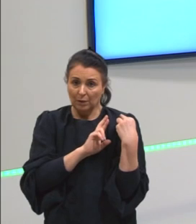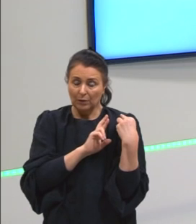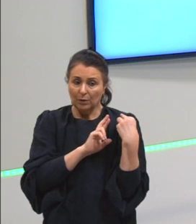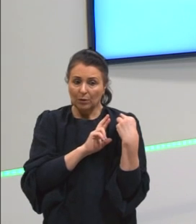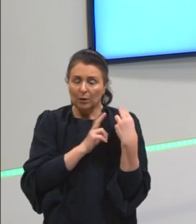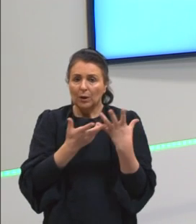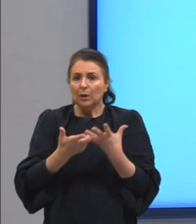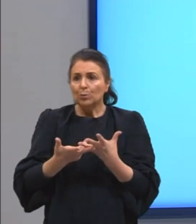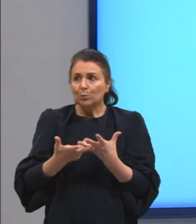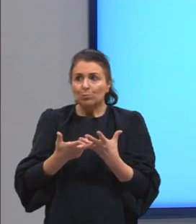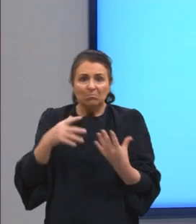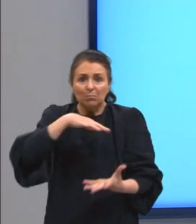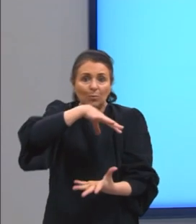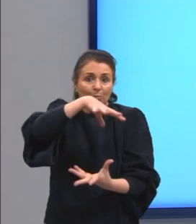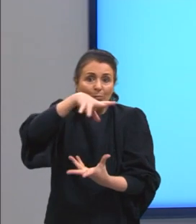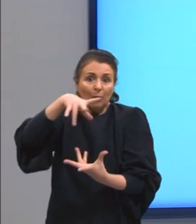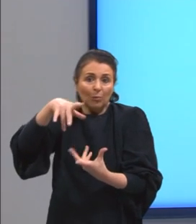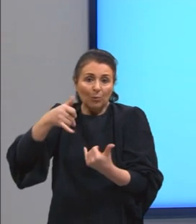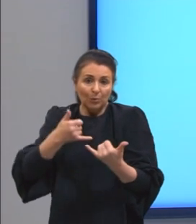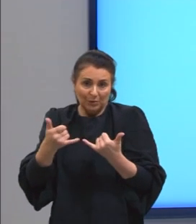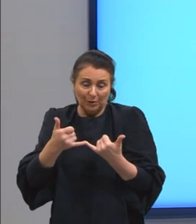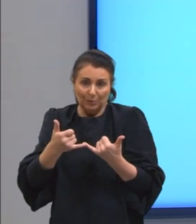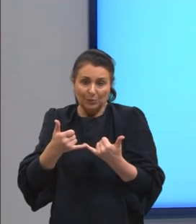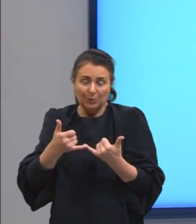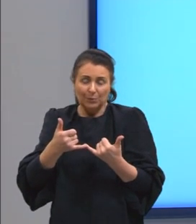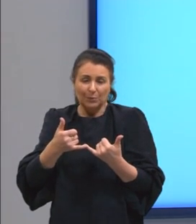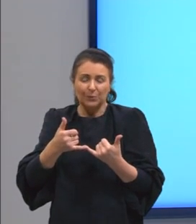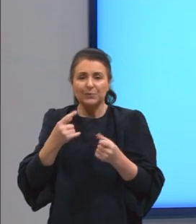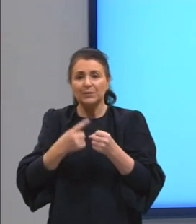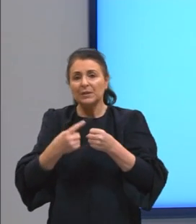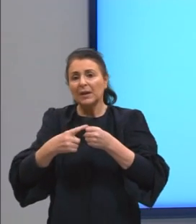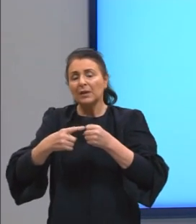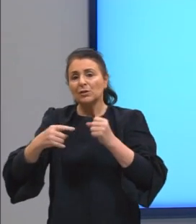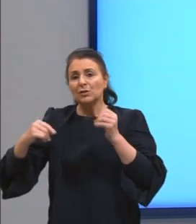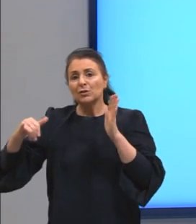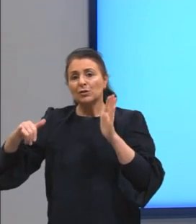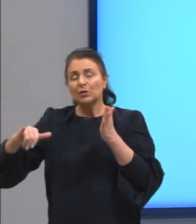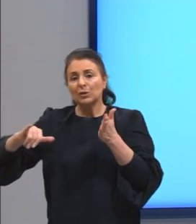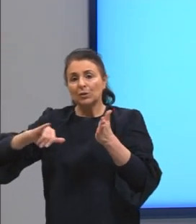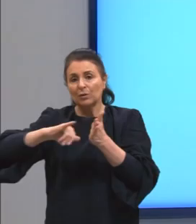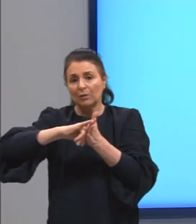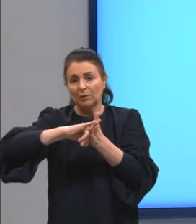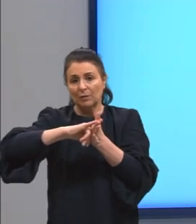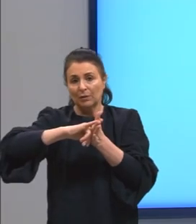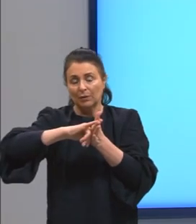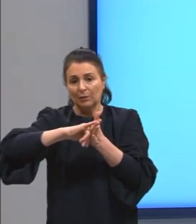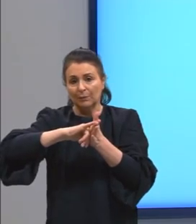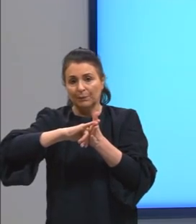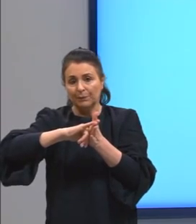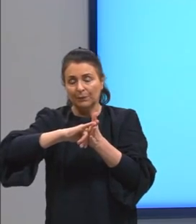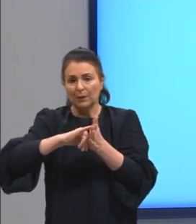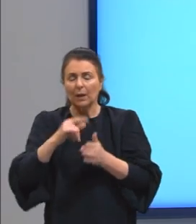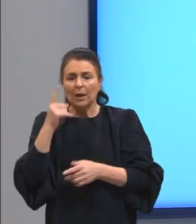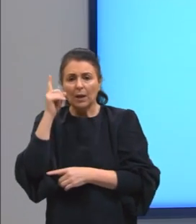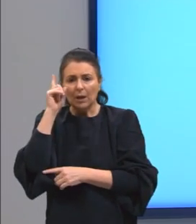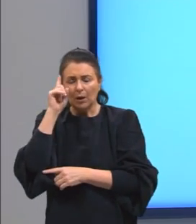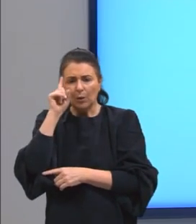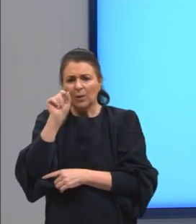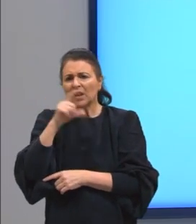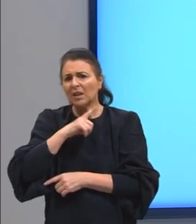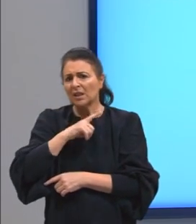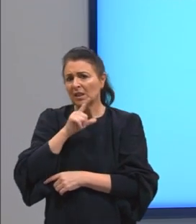do mundo, tá, vamos pegar, por exemplo, Nova Iorque, tem a Semana da Moda de Nova Iorque lá, que saiu lá em Nova